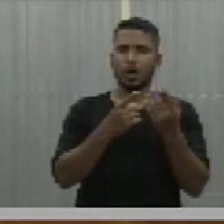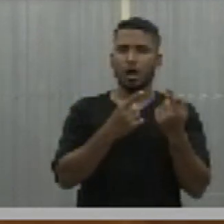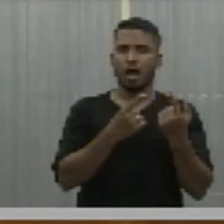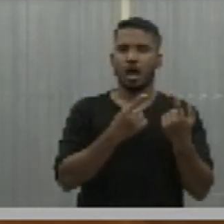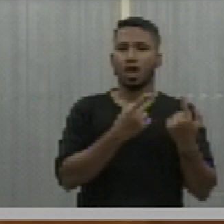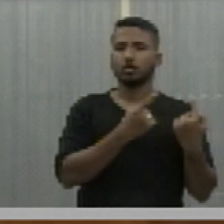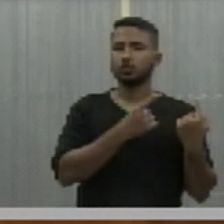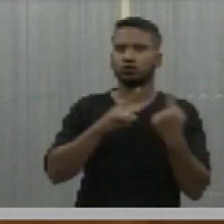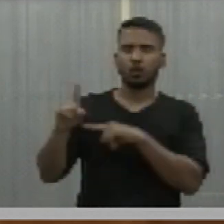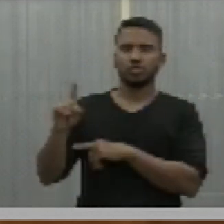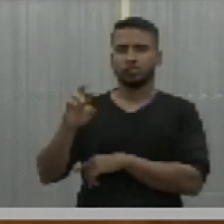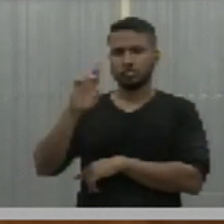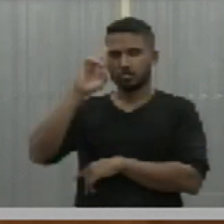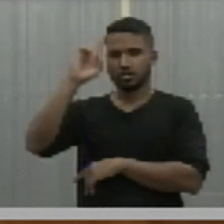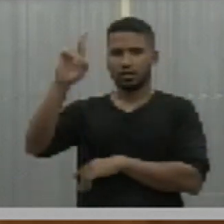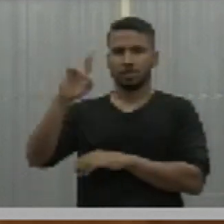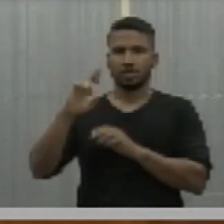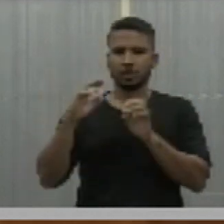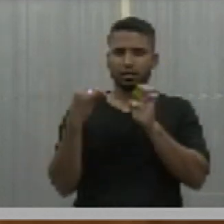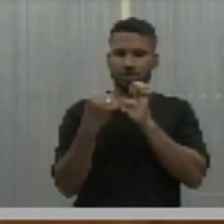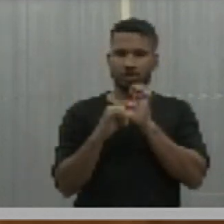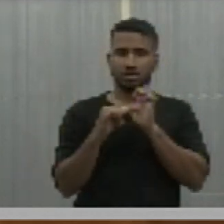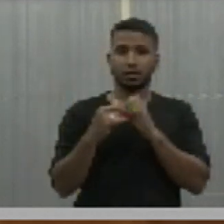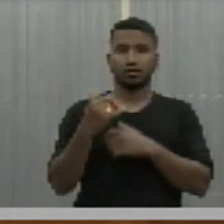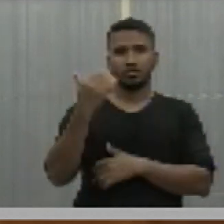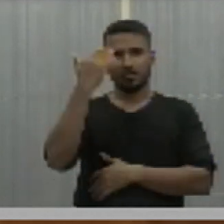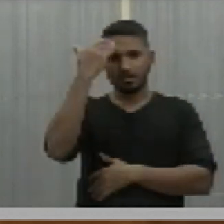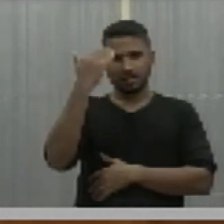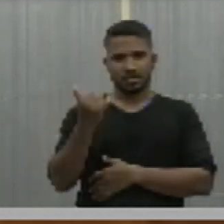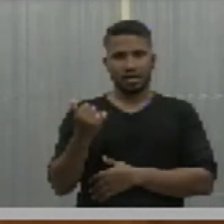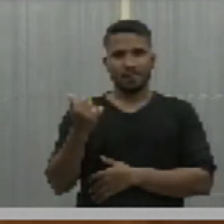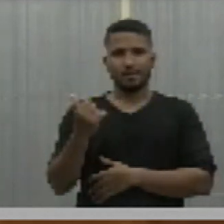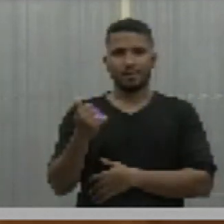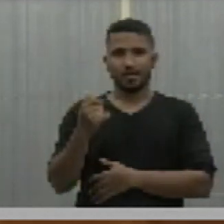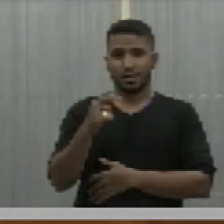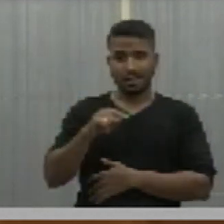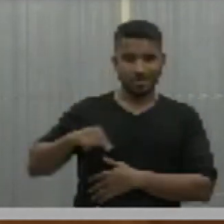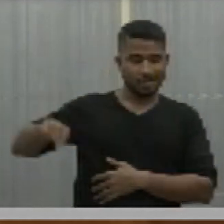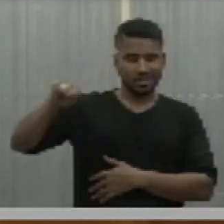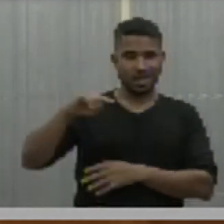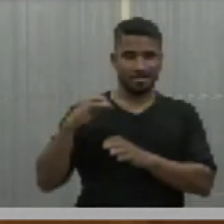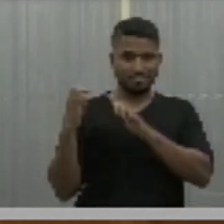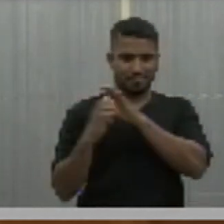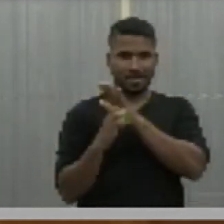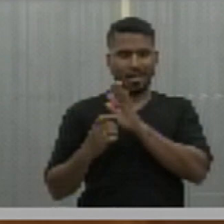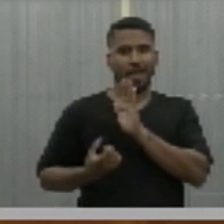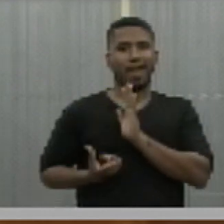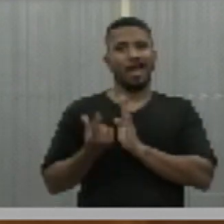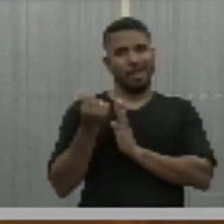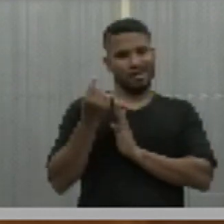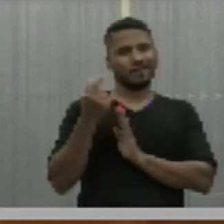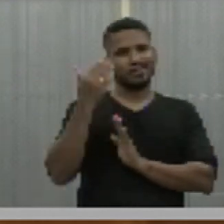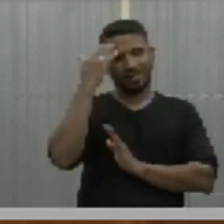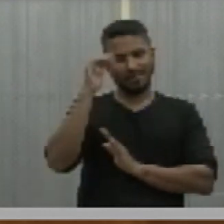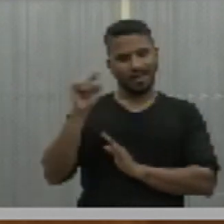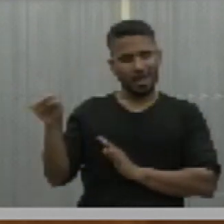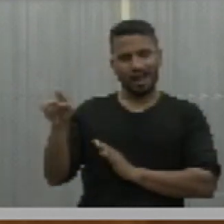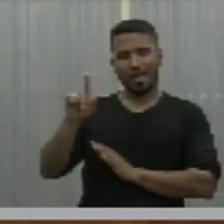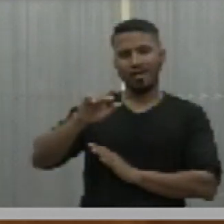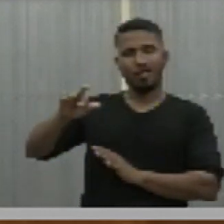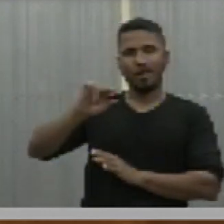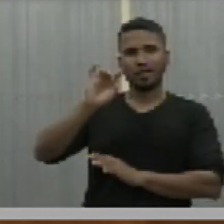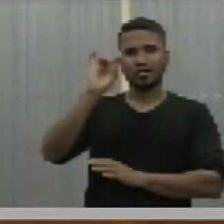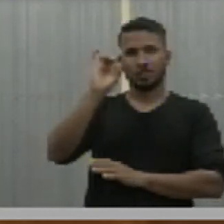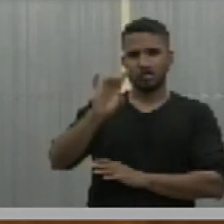direção da Equatorial. E a gente sabe do poderio econômico que a Equatorial tem. Nós sabemos que ela não só